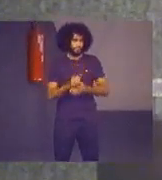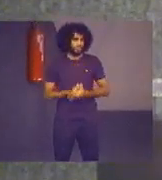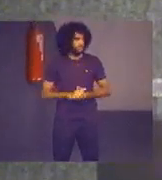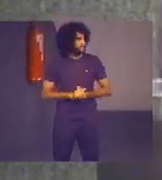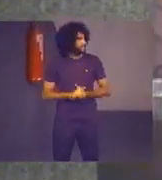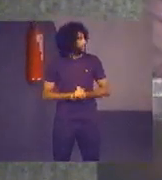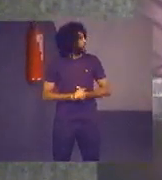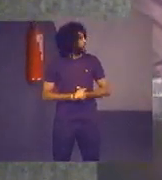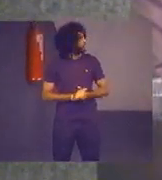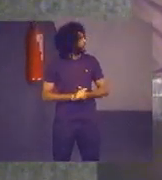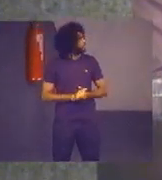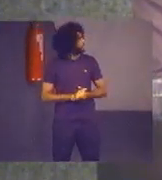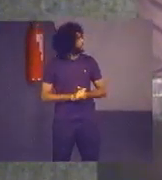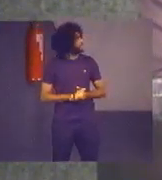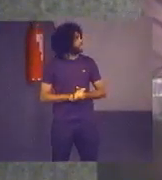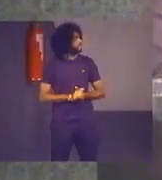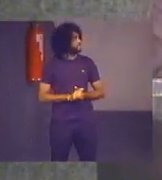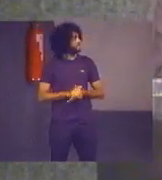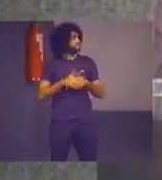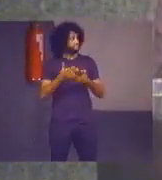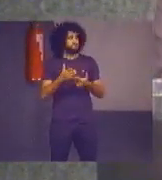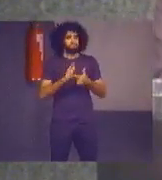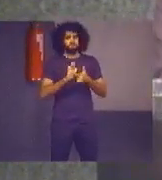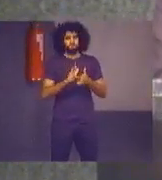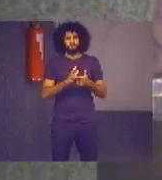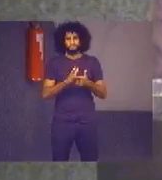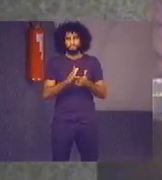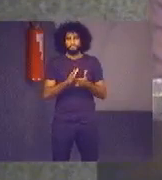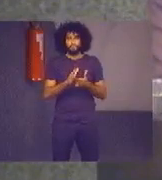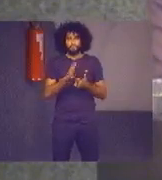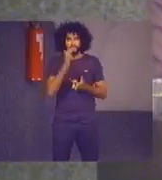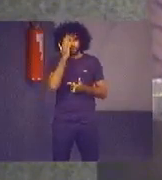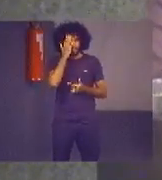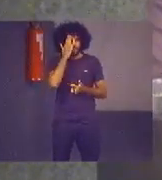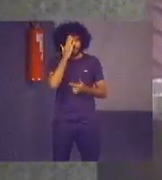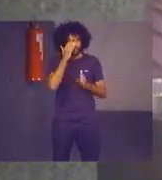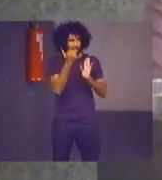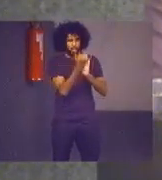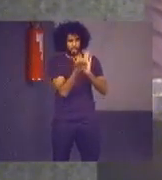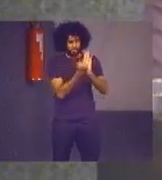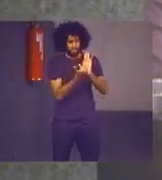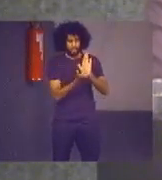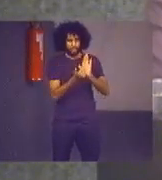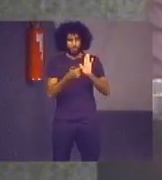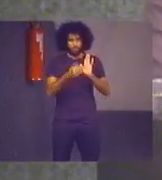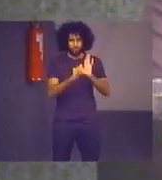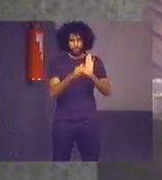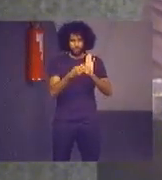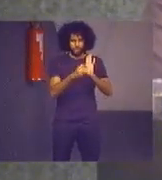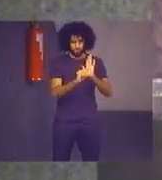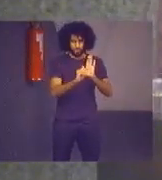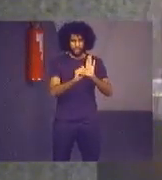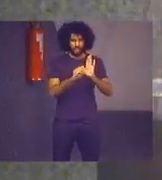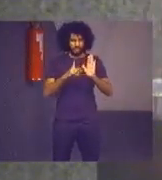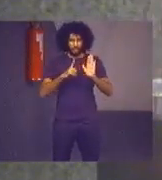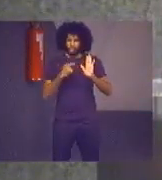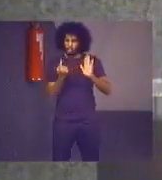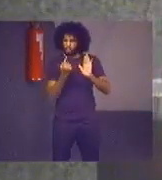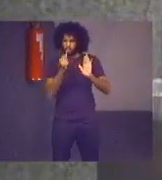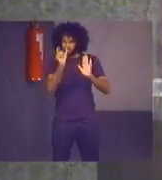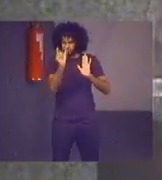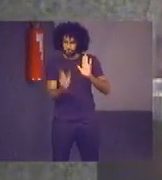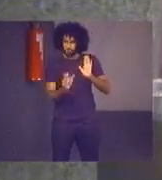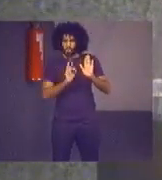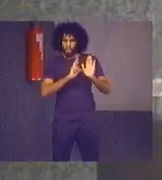Bom, é notório que a Agenda 2030 não é responsabilidade de um único ator. São